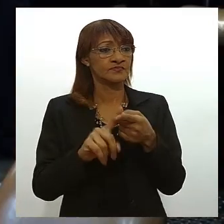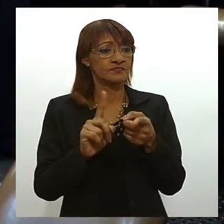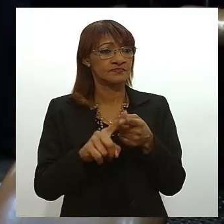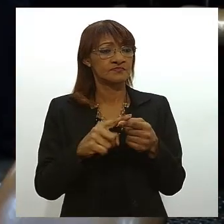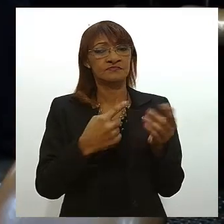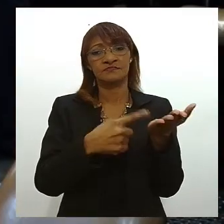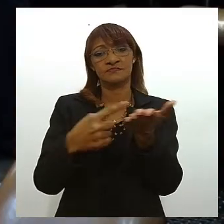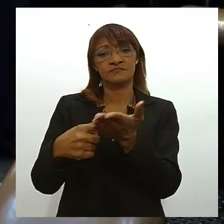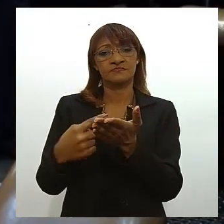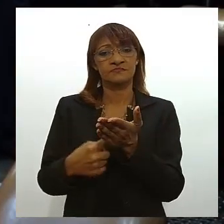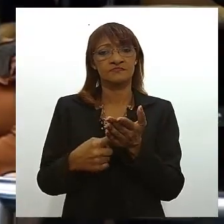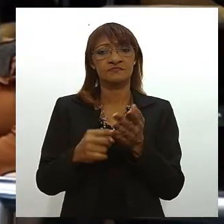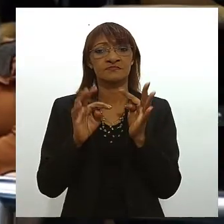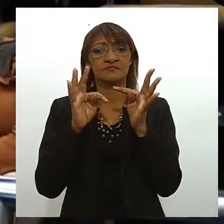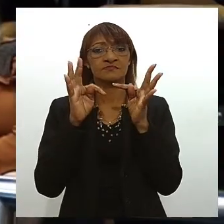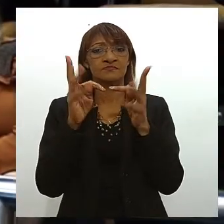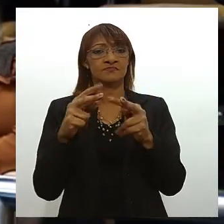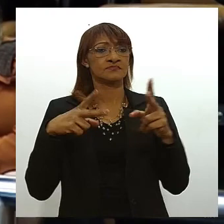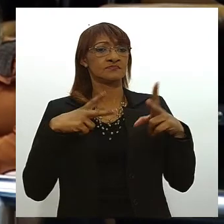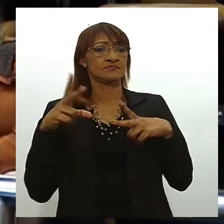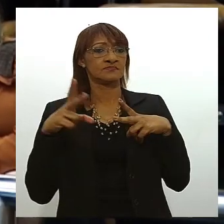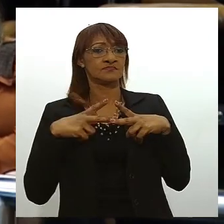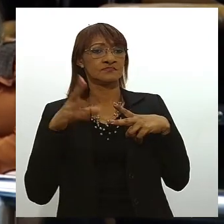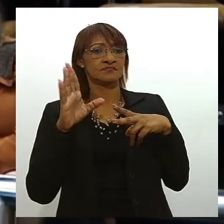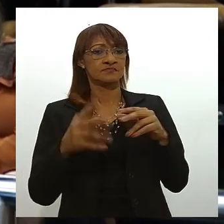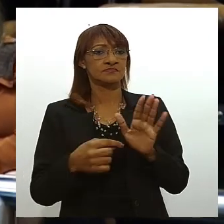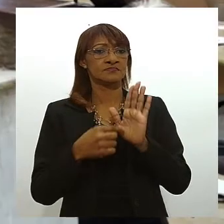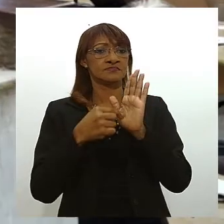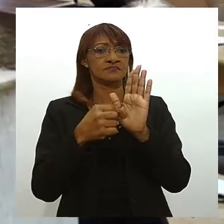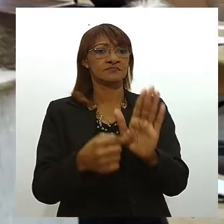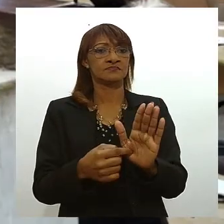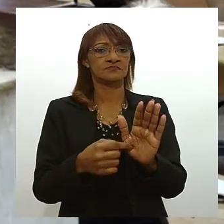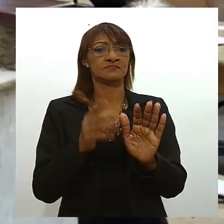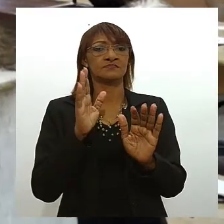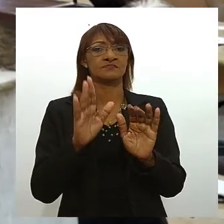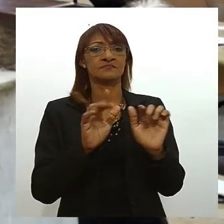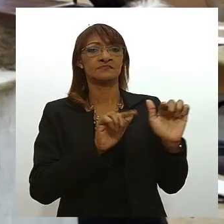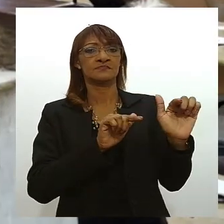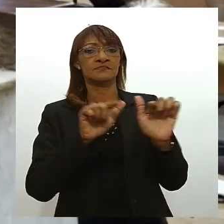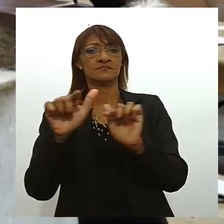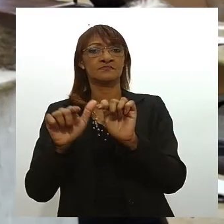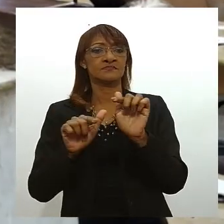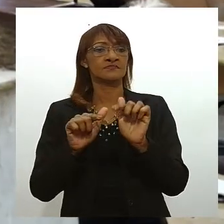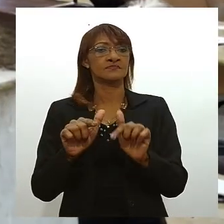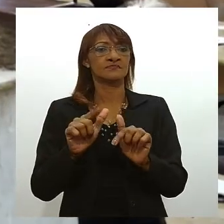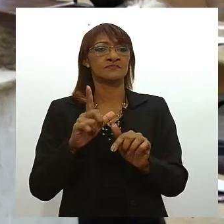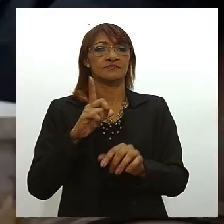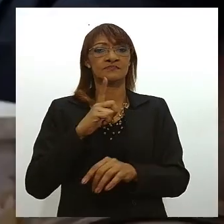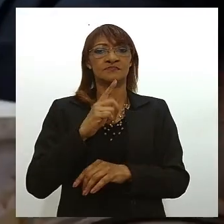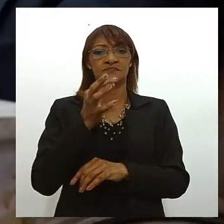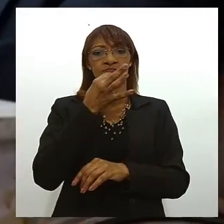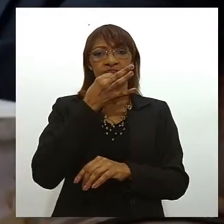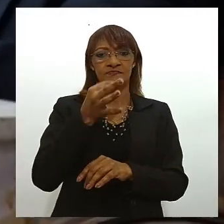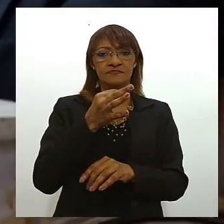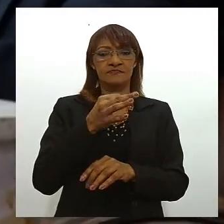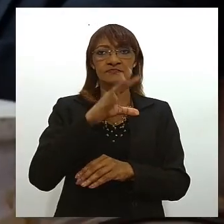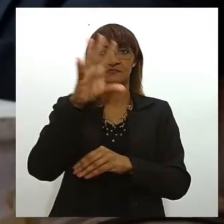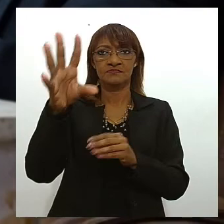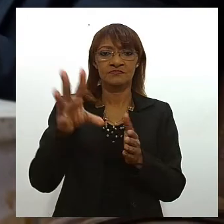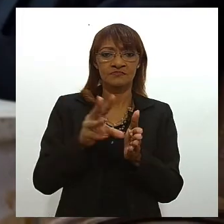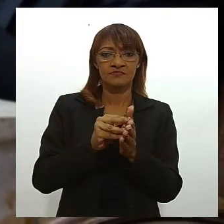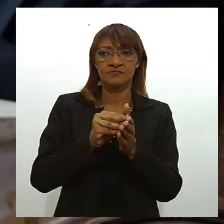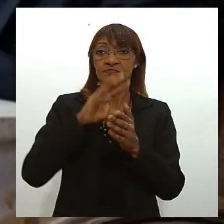setores públicos e privados para apresentar resultados do trabalho e obter sugestões juntaram